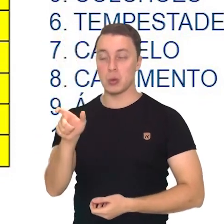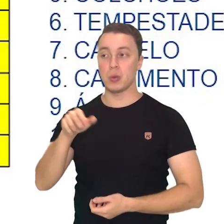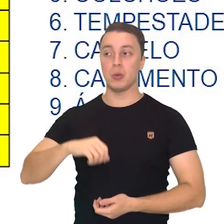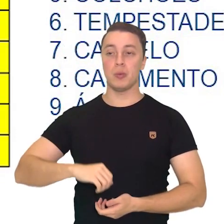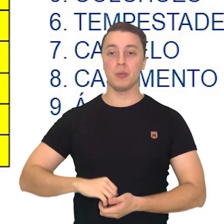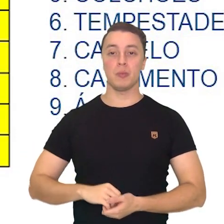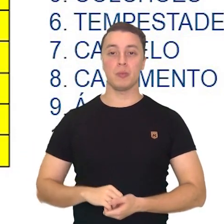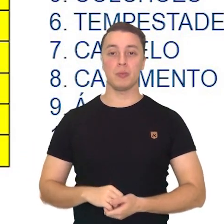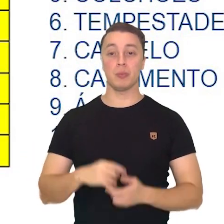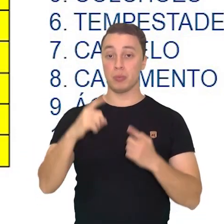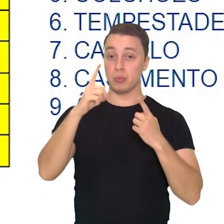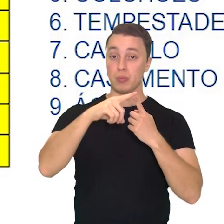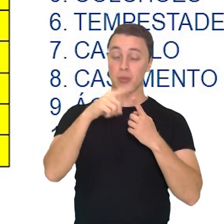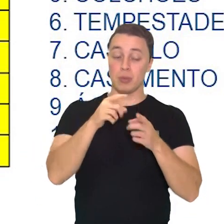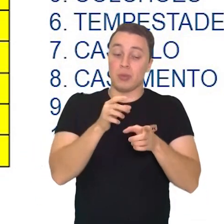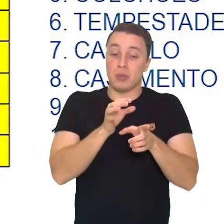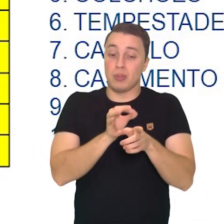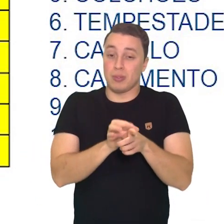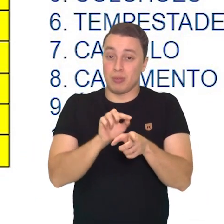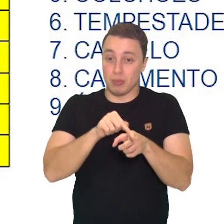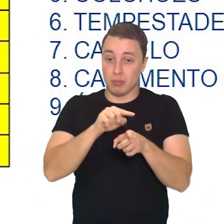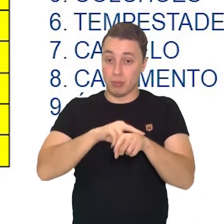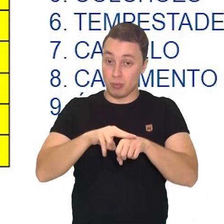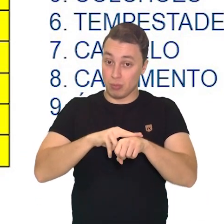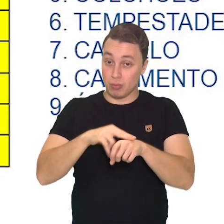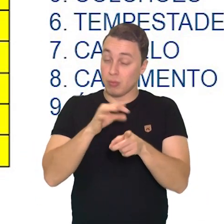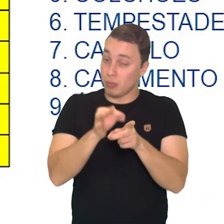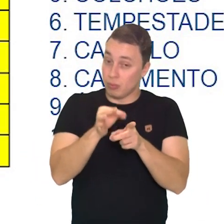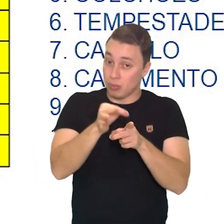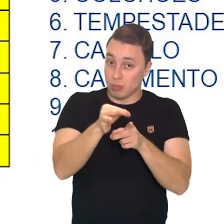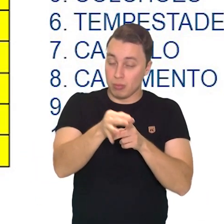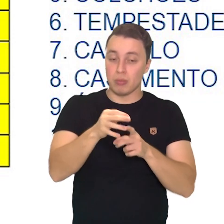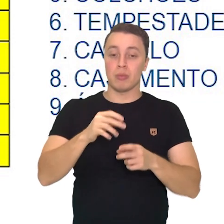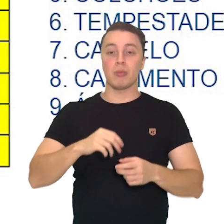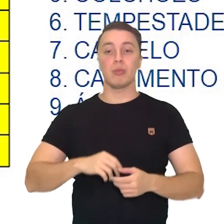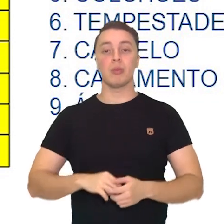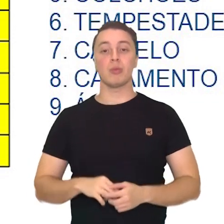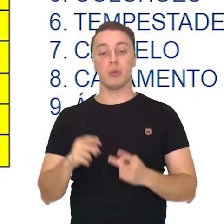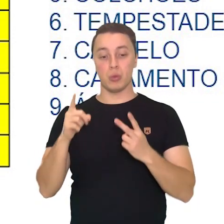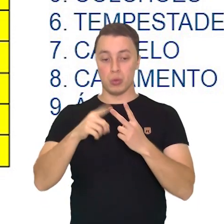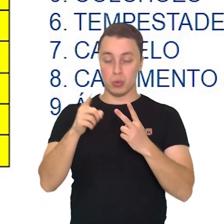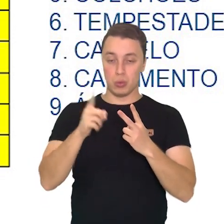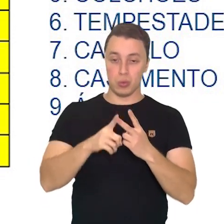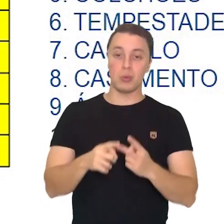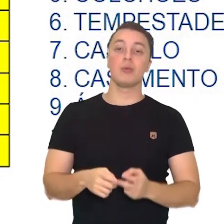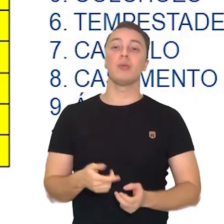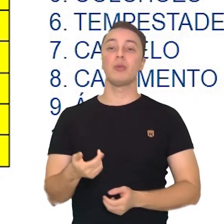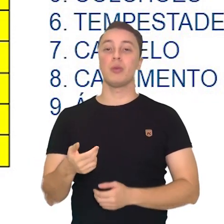Uma ervilha. Olha aqui. Dois. Príncipe.